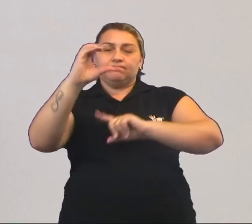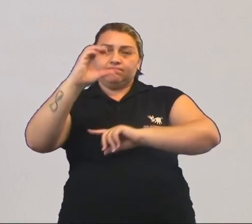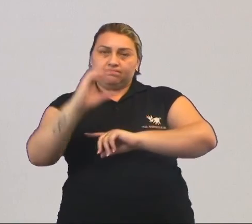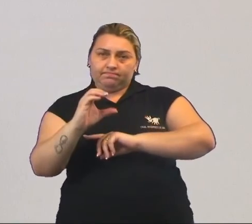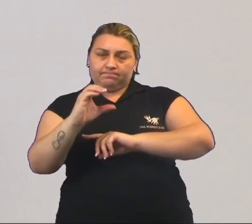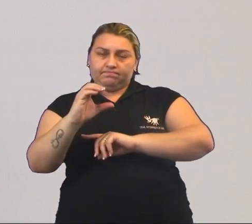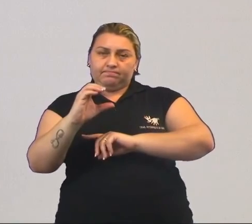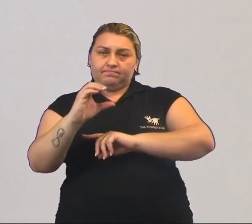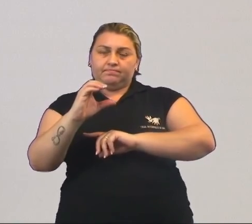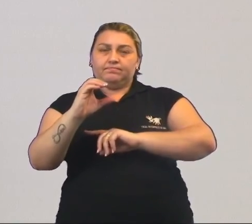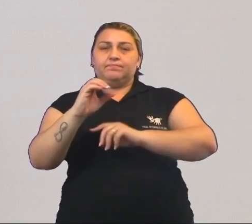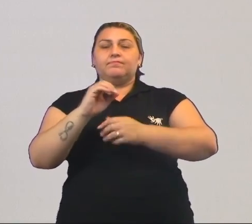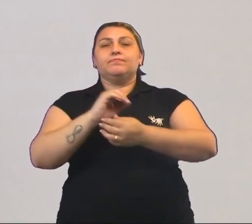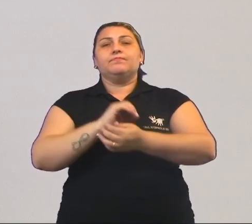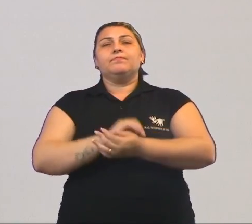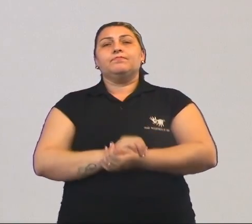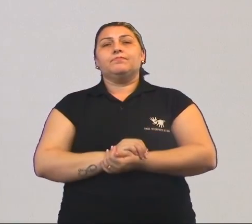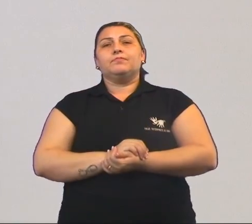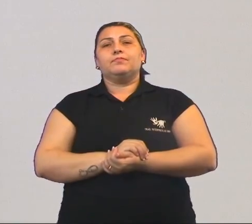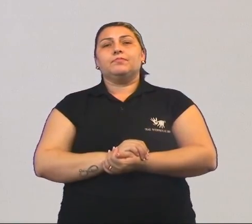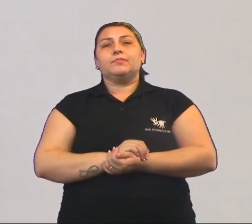eduque.ac.